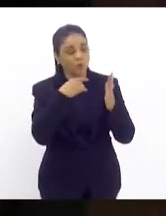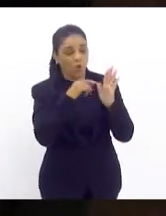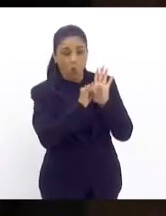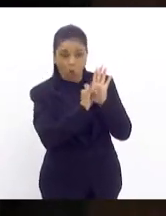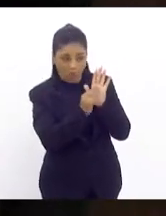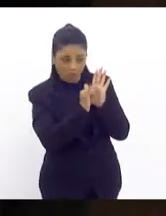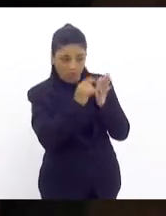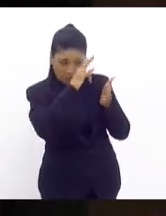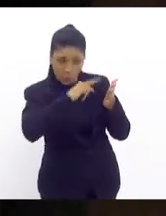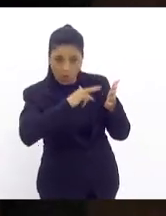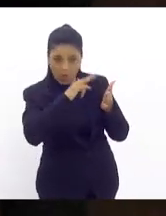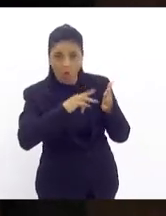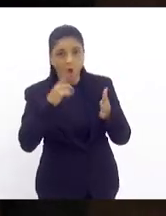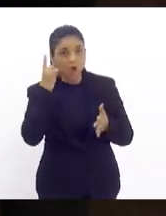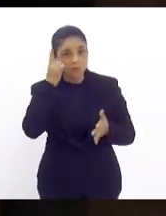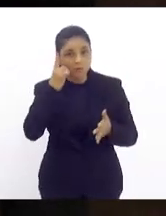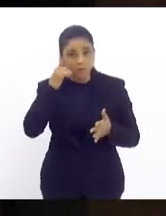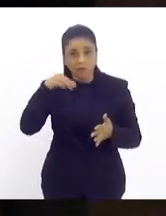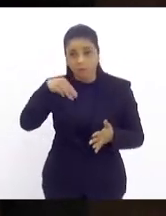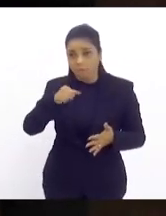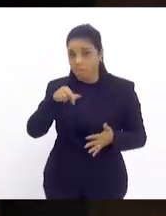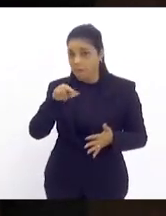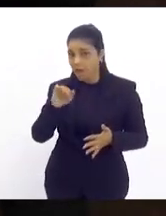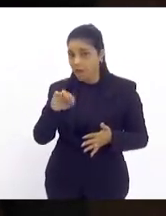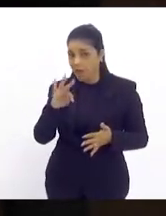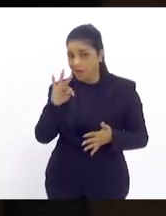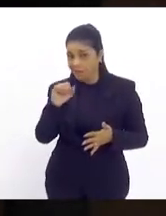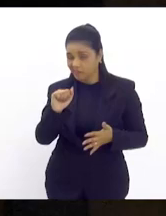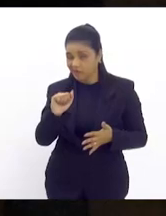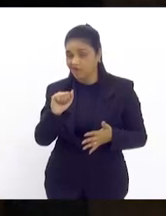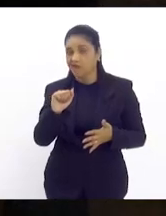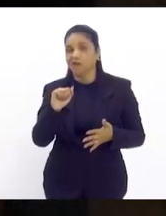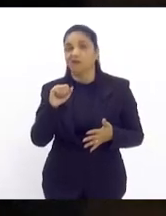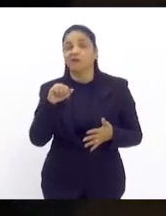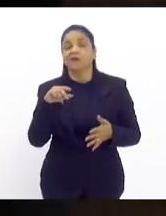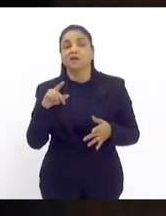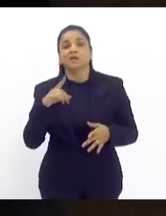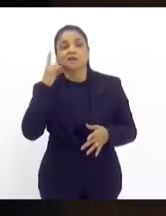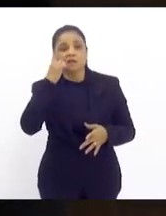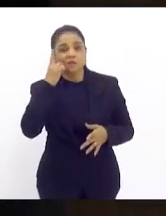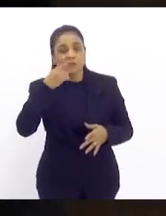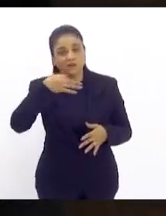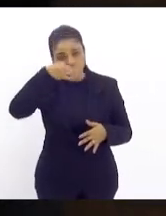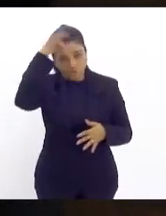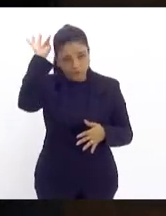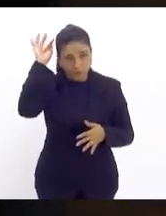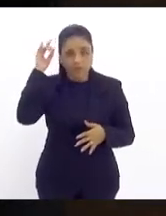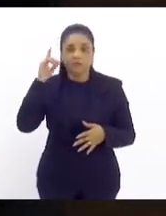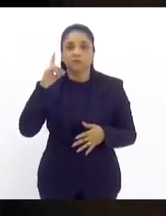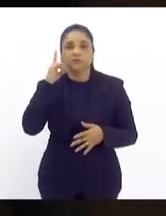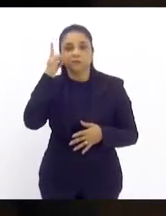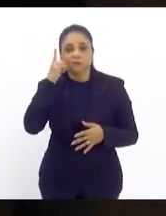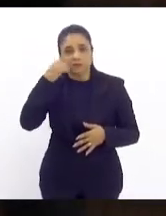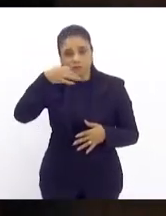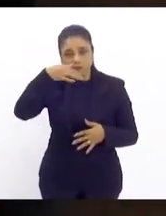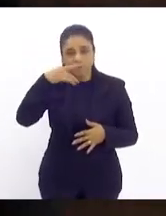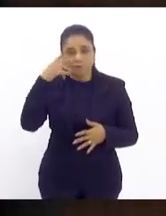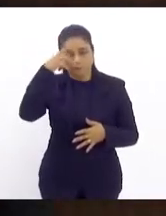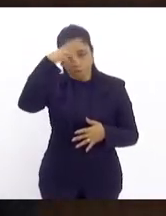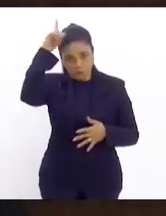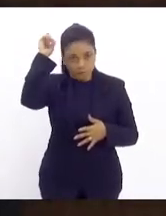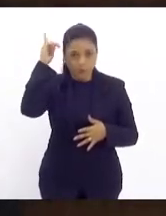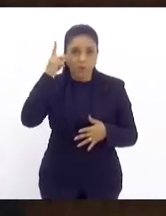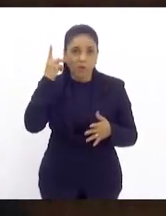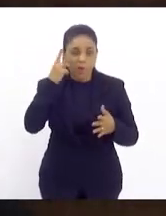Deputada Marta Rocha, deputado Luiz Paulo, deputado Fred Pacheco, todos aqui presentes. Arquitetônica